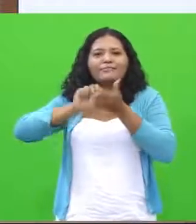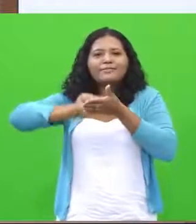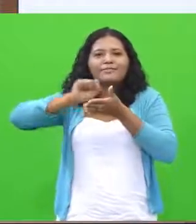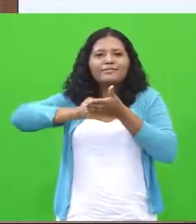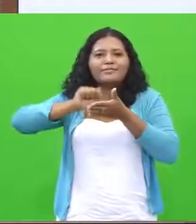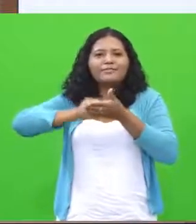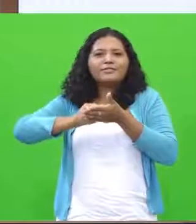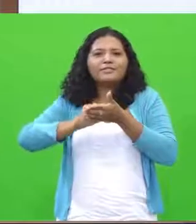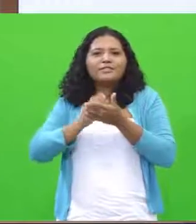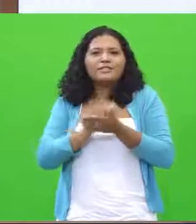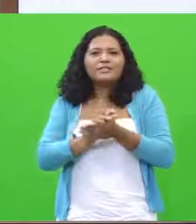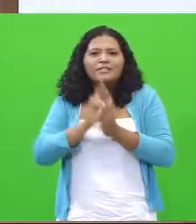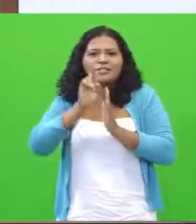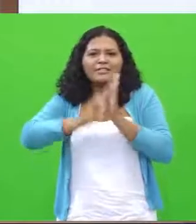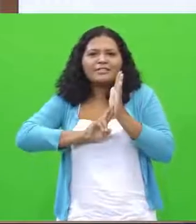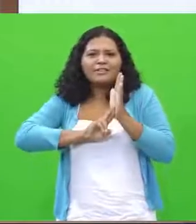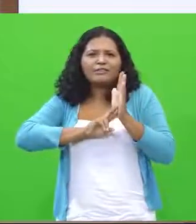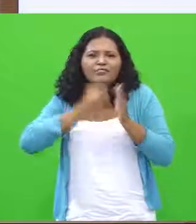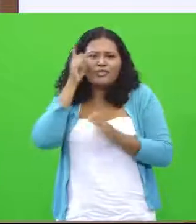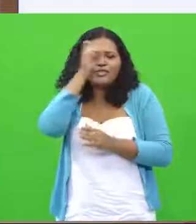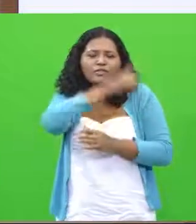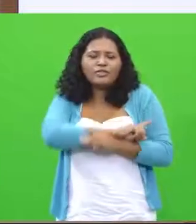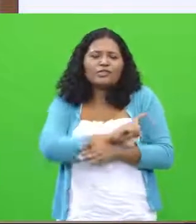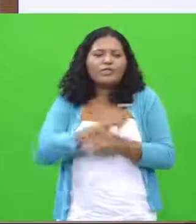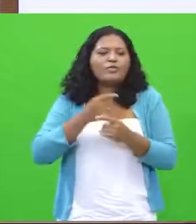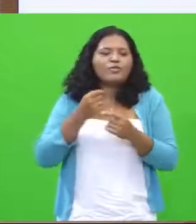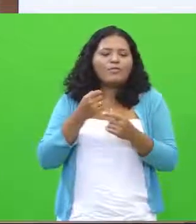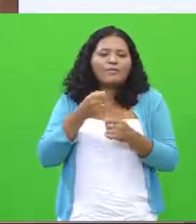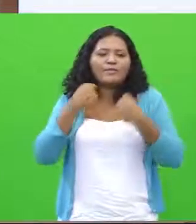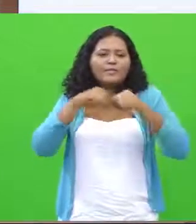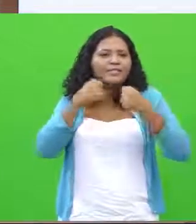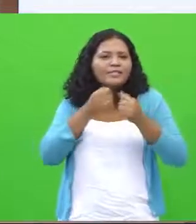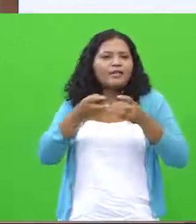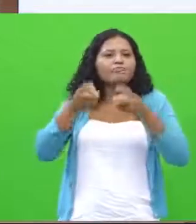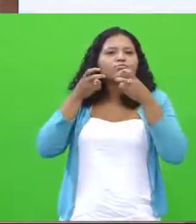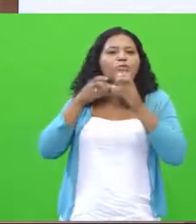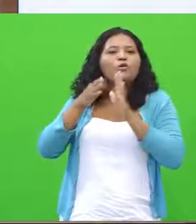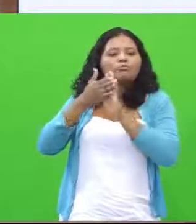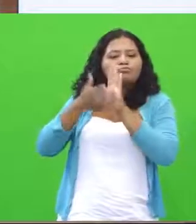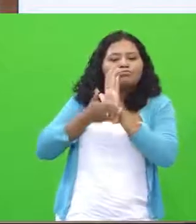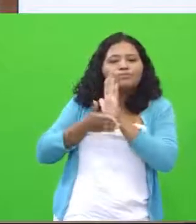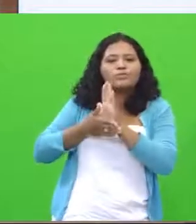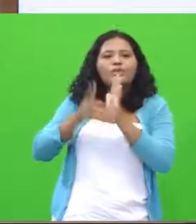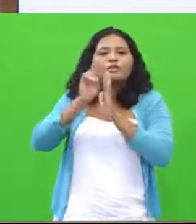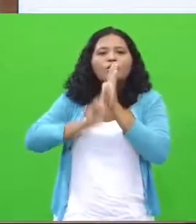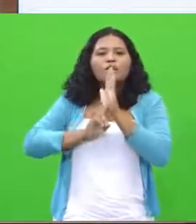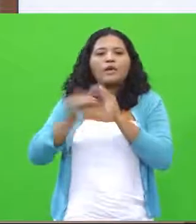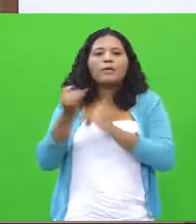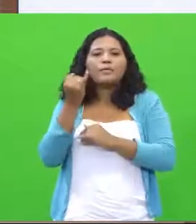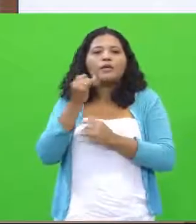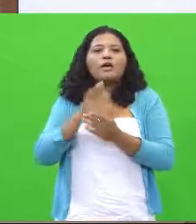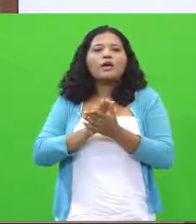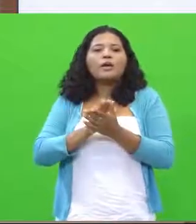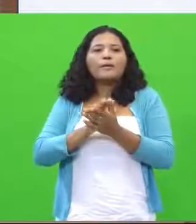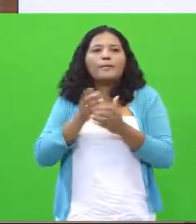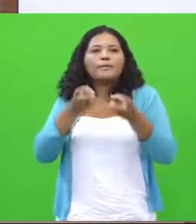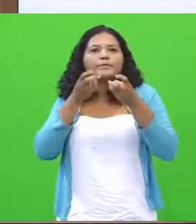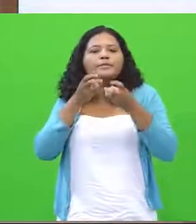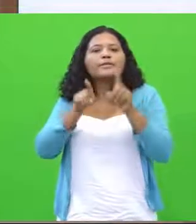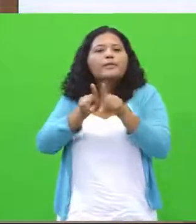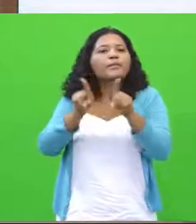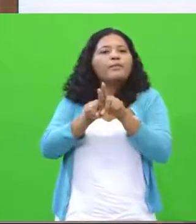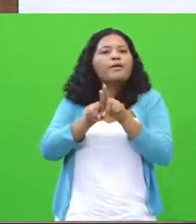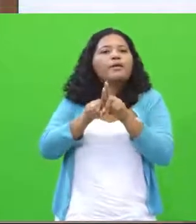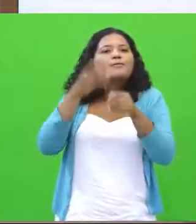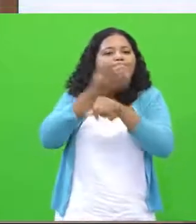percebendo que tem alguns aspectos que precisam ser observados e vocês vão perceber que a redação é